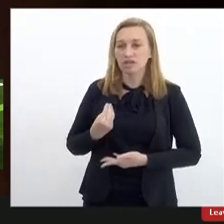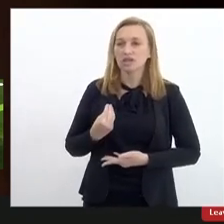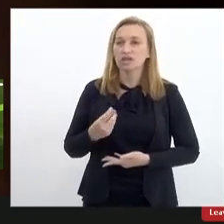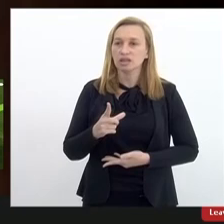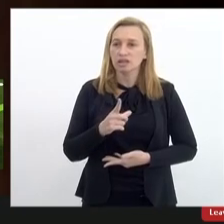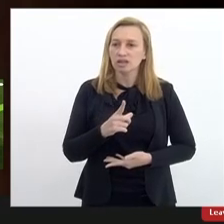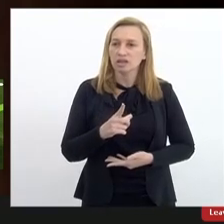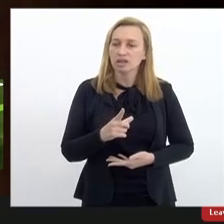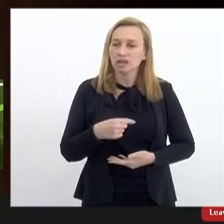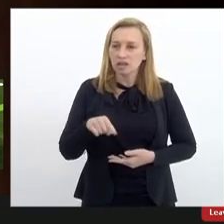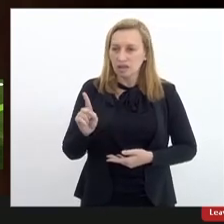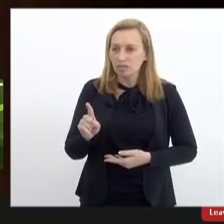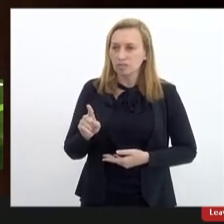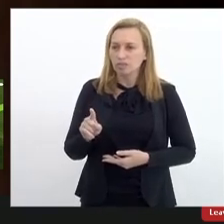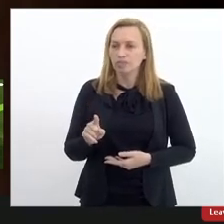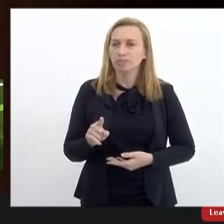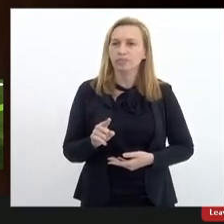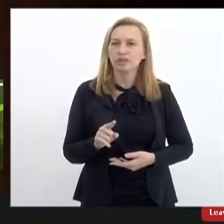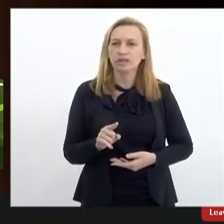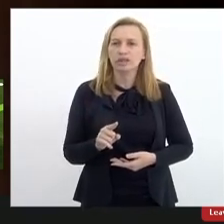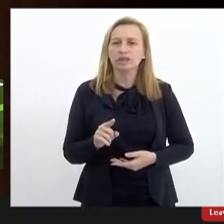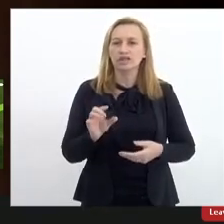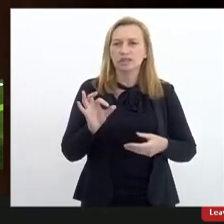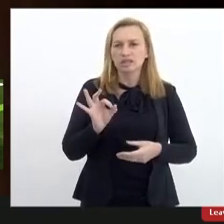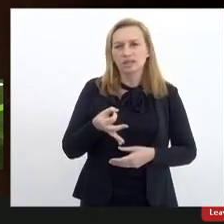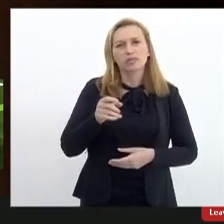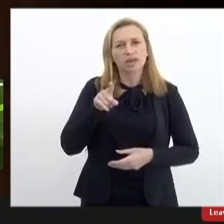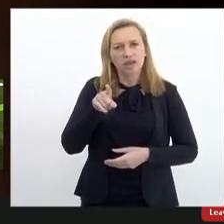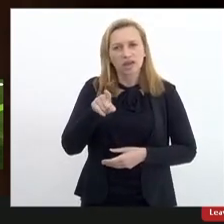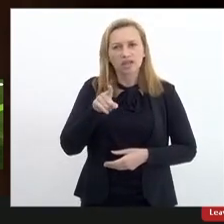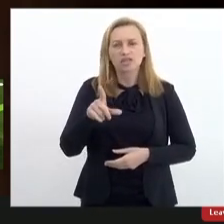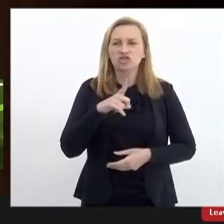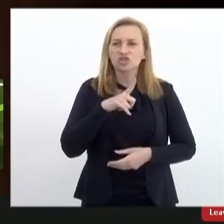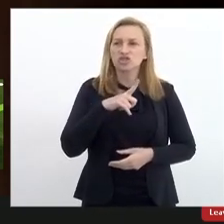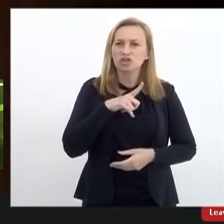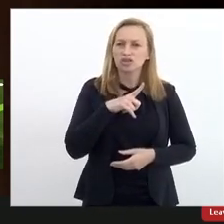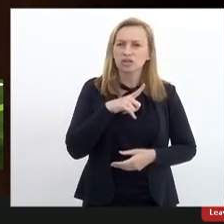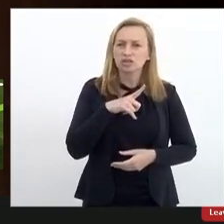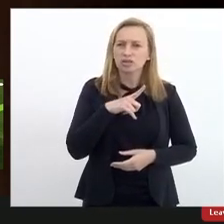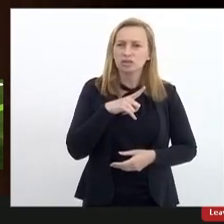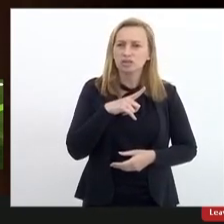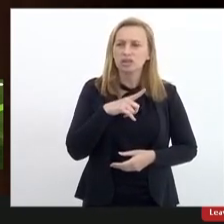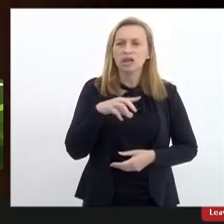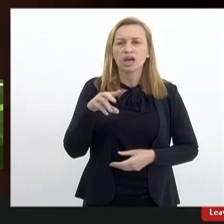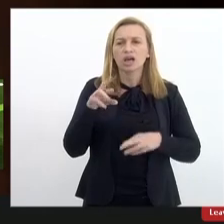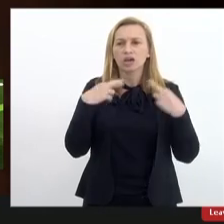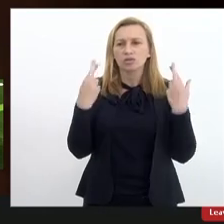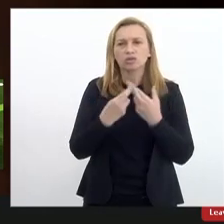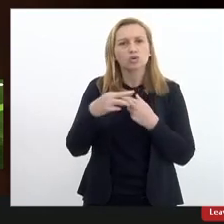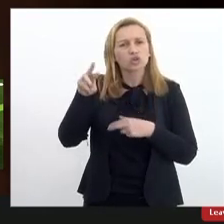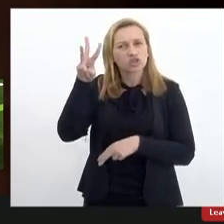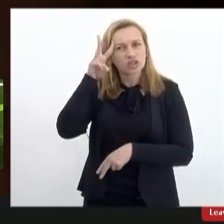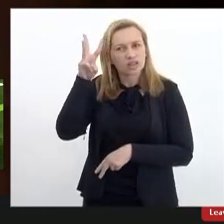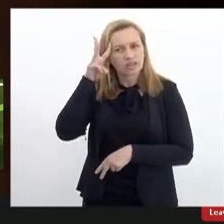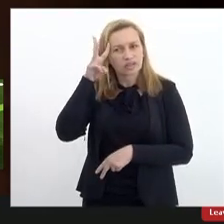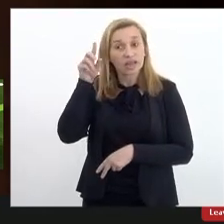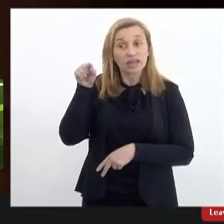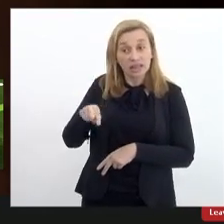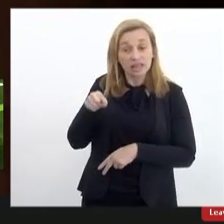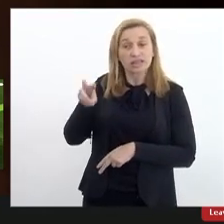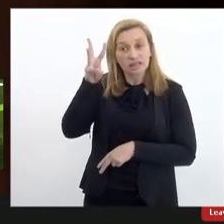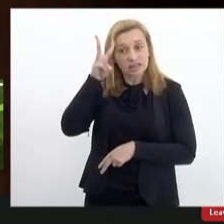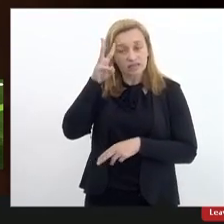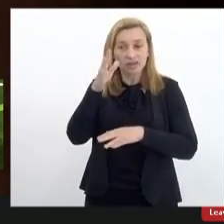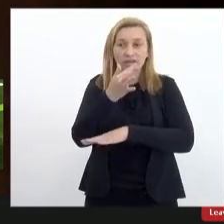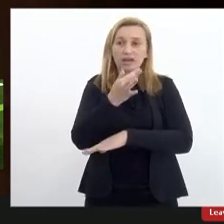a nossas sessões especificamente esse nós tínhamos temos nossas reuniões nas terças-feiras e nessa terça-feira foi